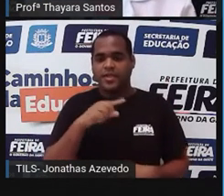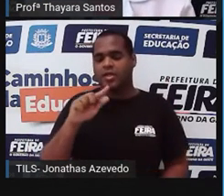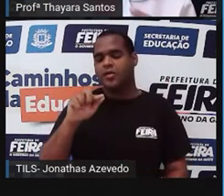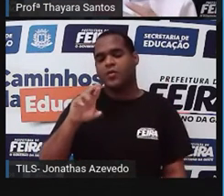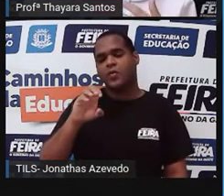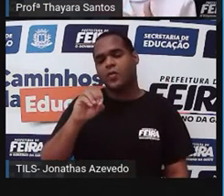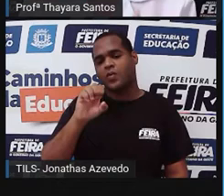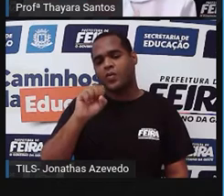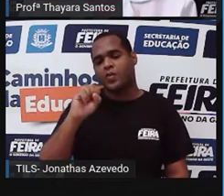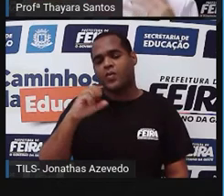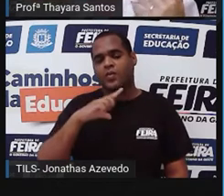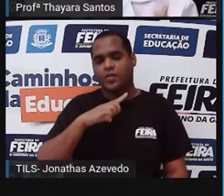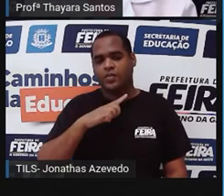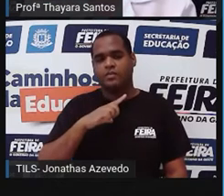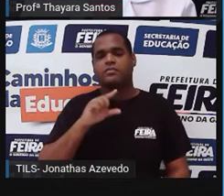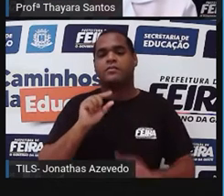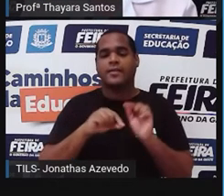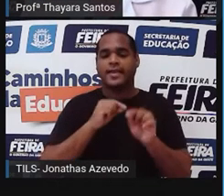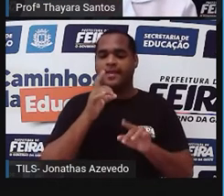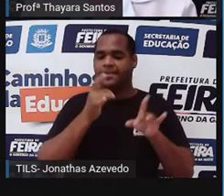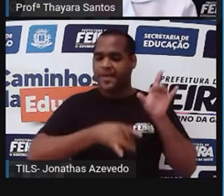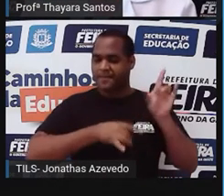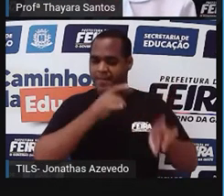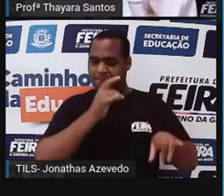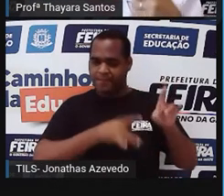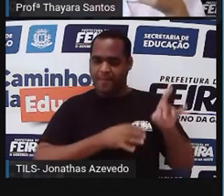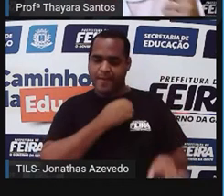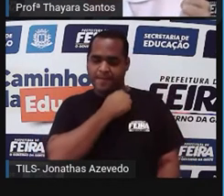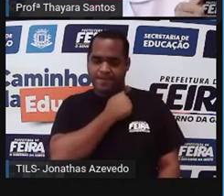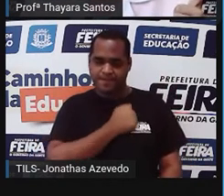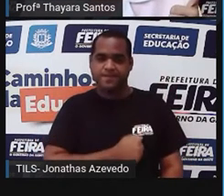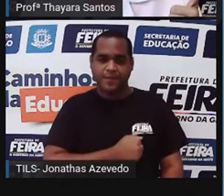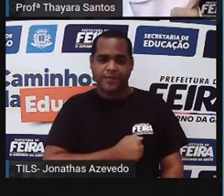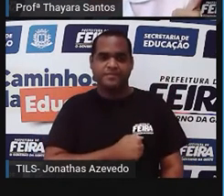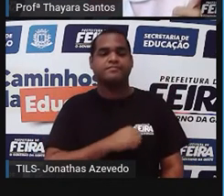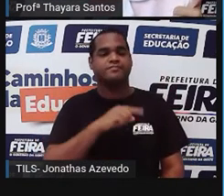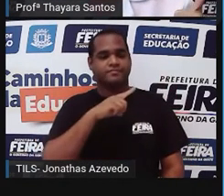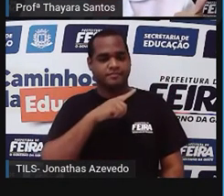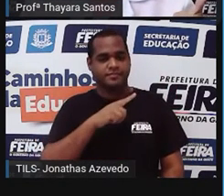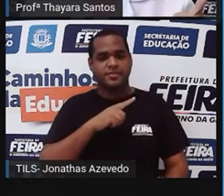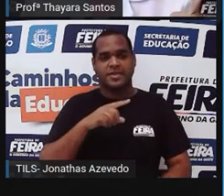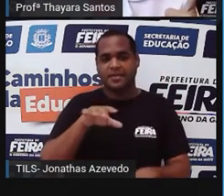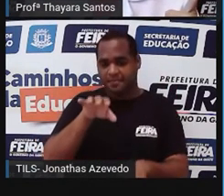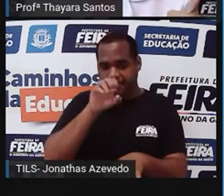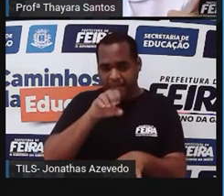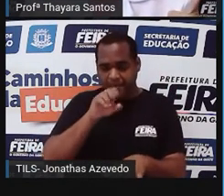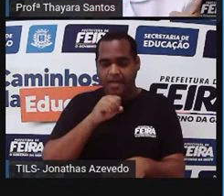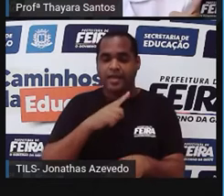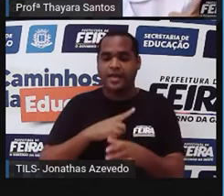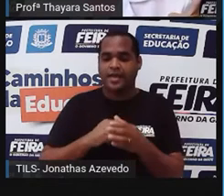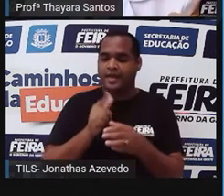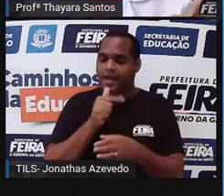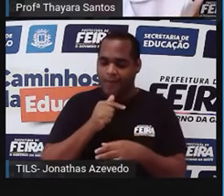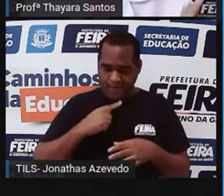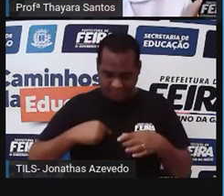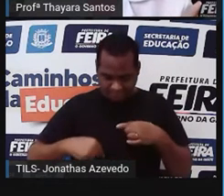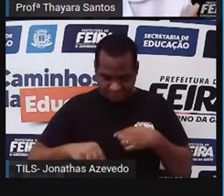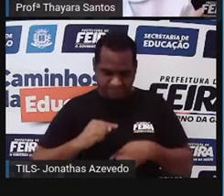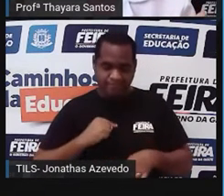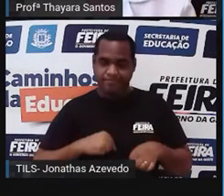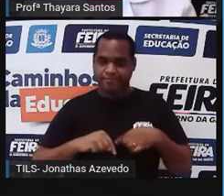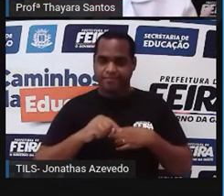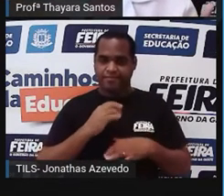é realizar a eliminação das fezes. Então, depois que ele reabsorveu essa água, parte dessa água que foi gasta,